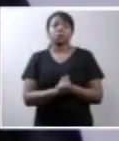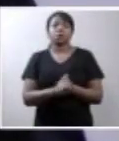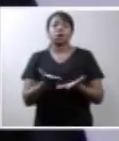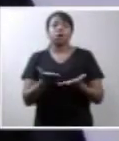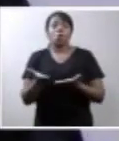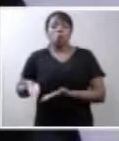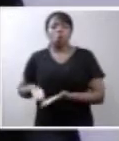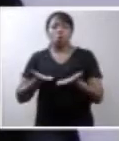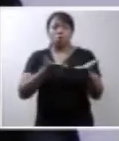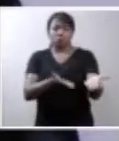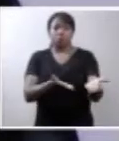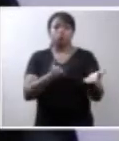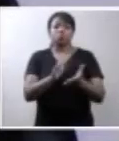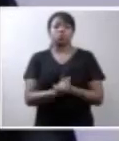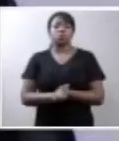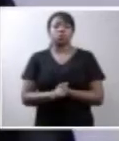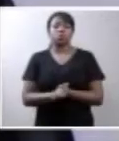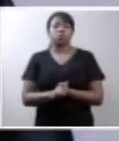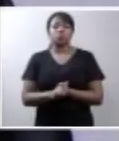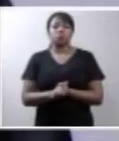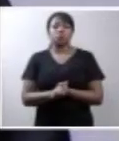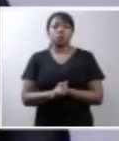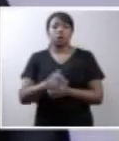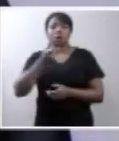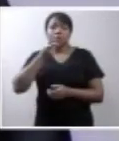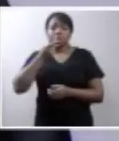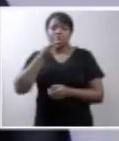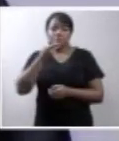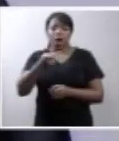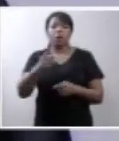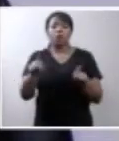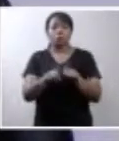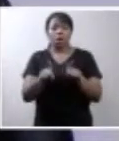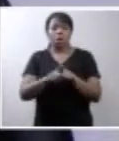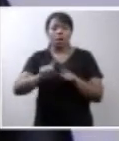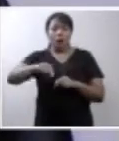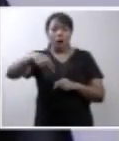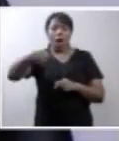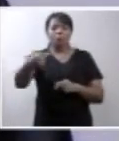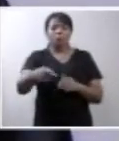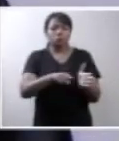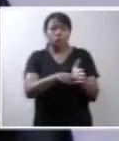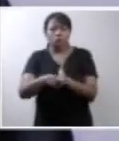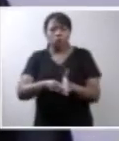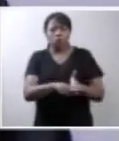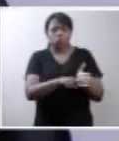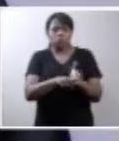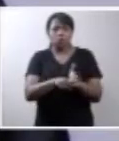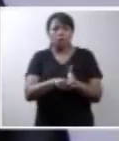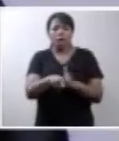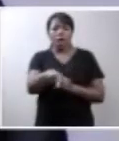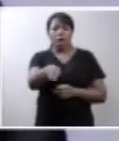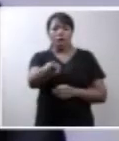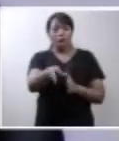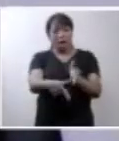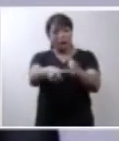convido e digo que o faço após uma consulta prévia, porque